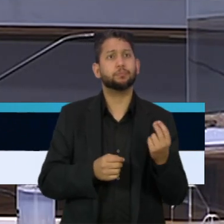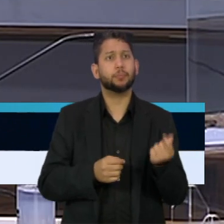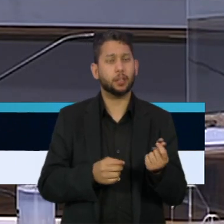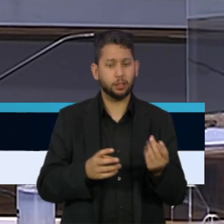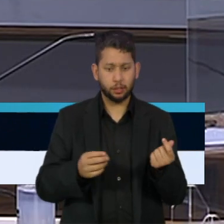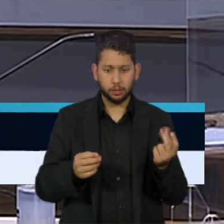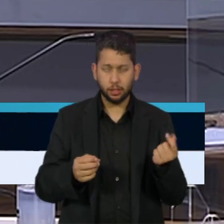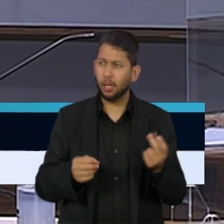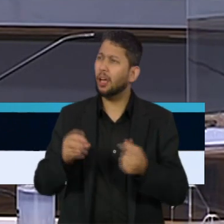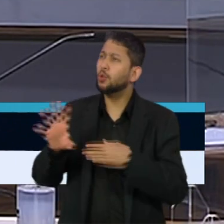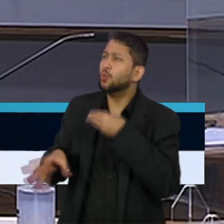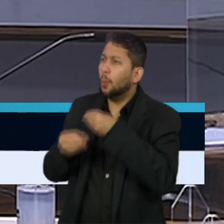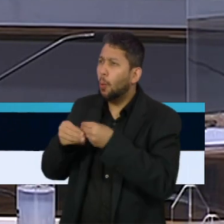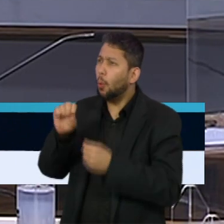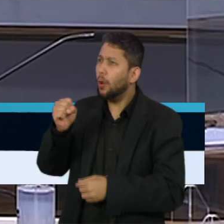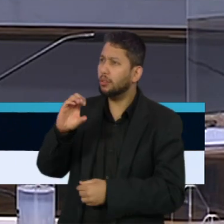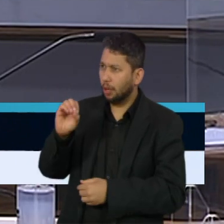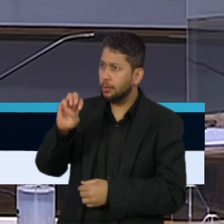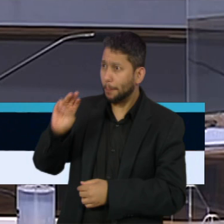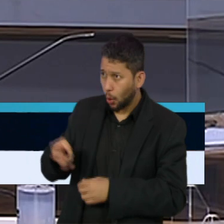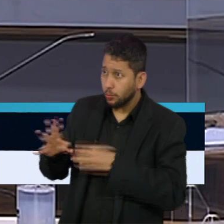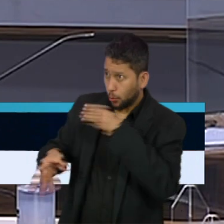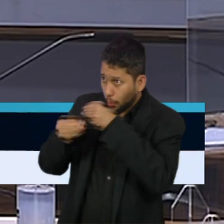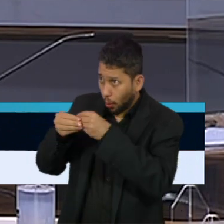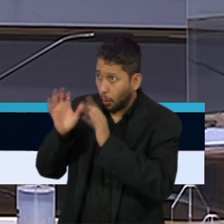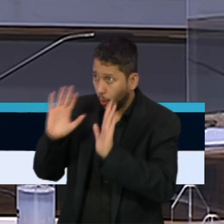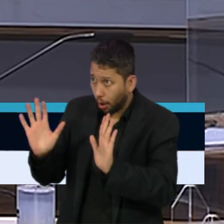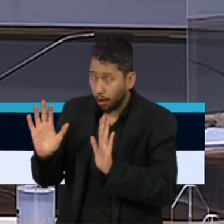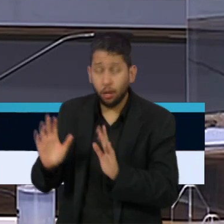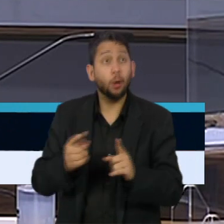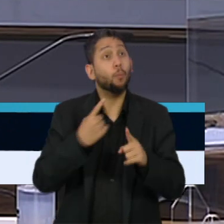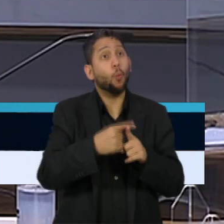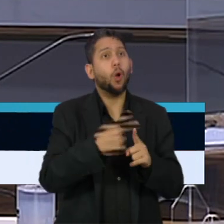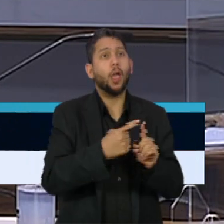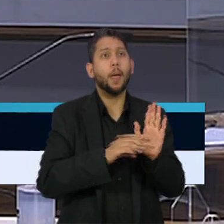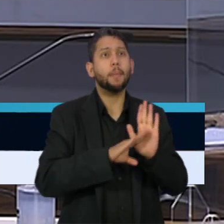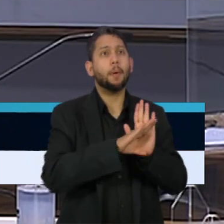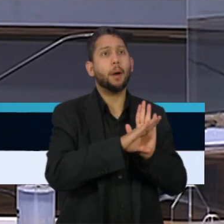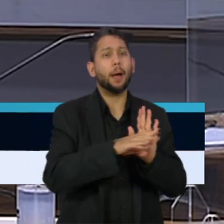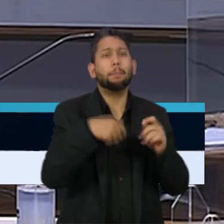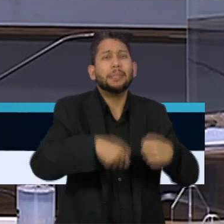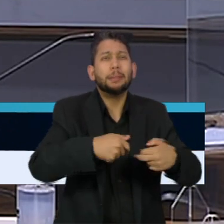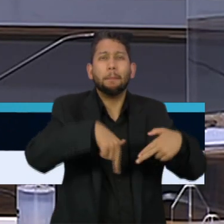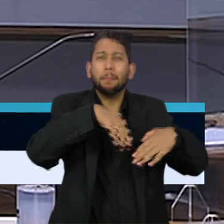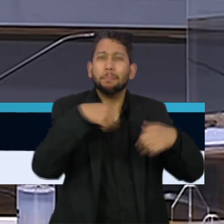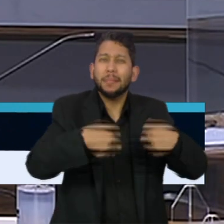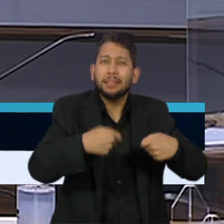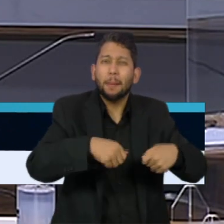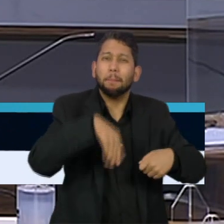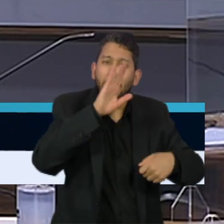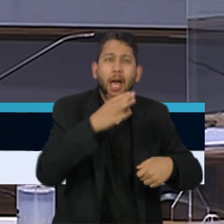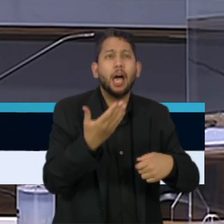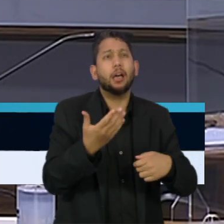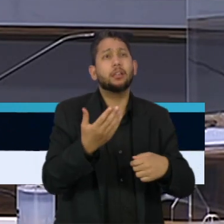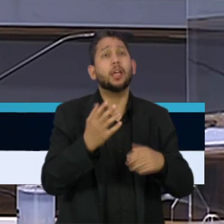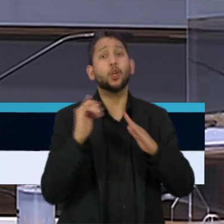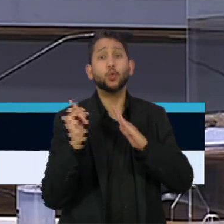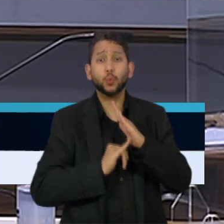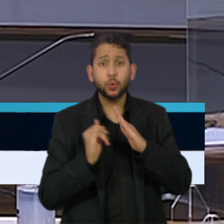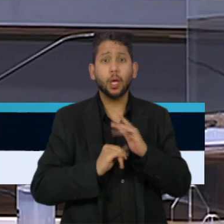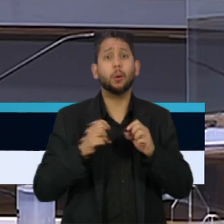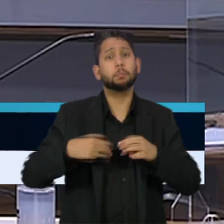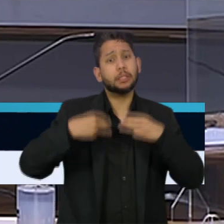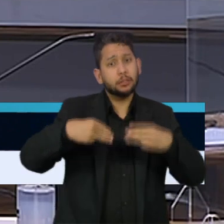Teve um aditivo de 80 milhões? É, pelo aumento da demanda. Pelo aumento da demanda. Foi, e foi a própria instituição, Ministério